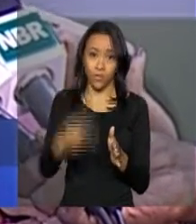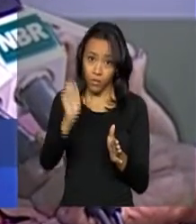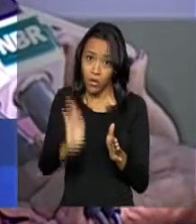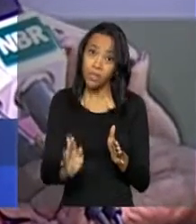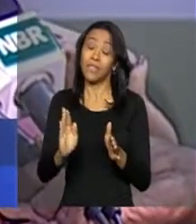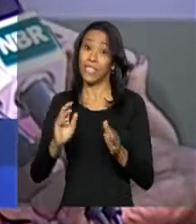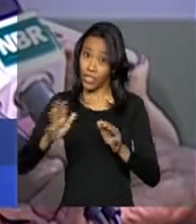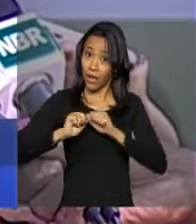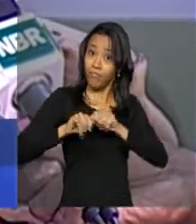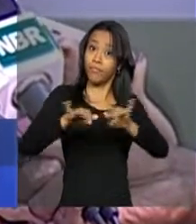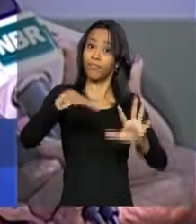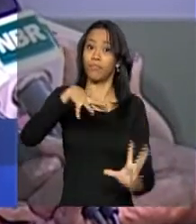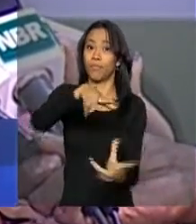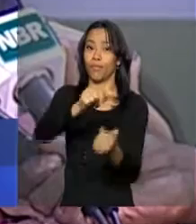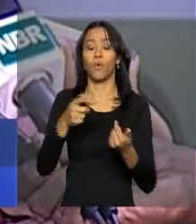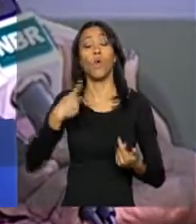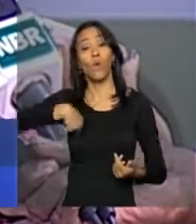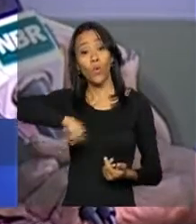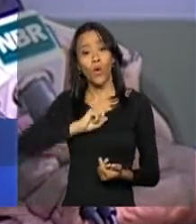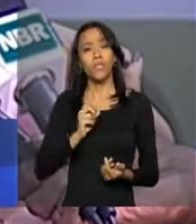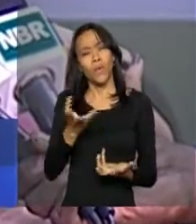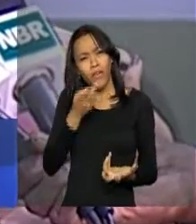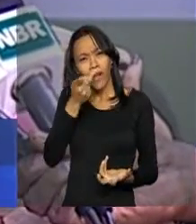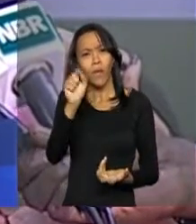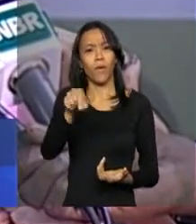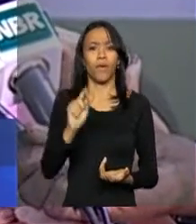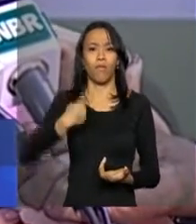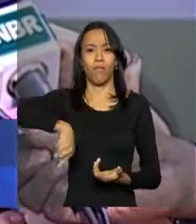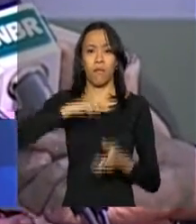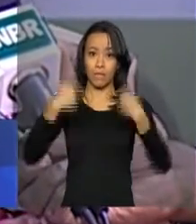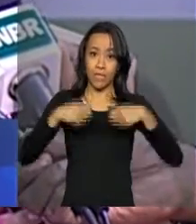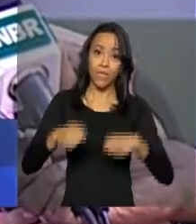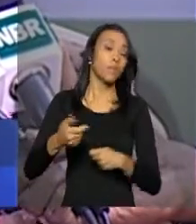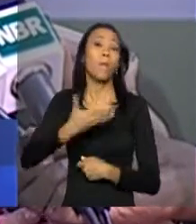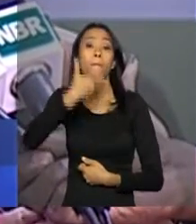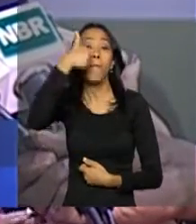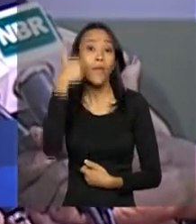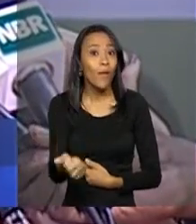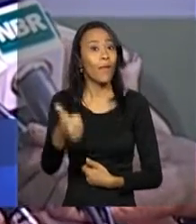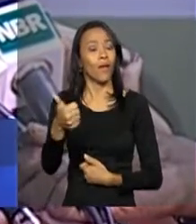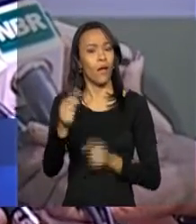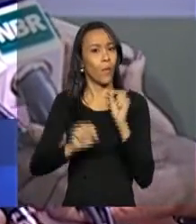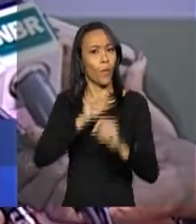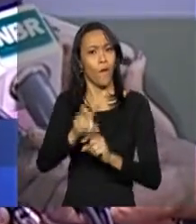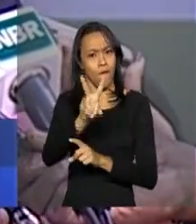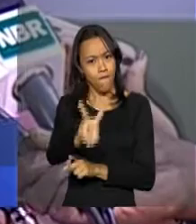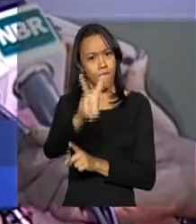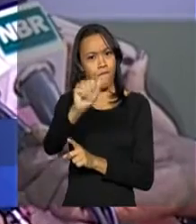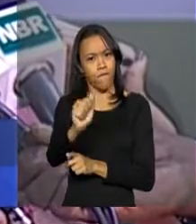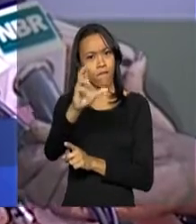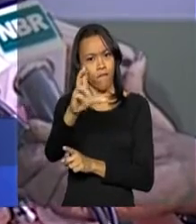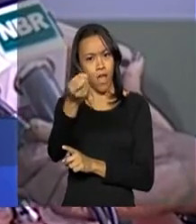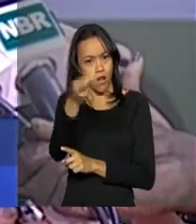O que nós precisamos, e eu gostaria de destacar, é que nós precisamos melhorar a agregação de valor na nossa exportação de